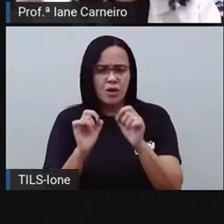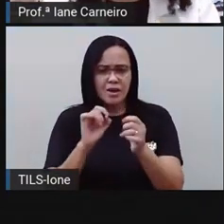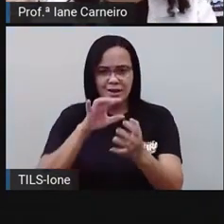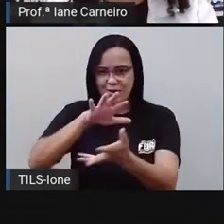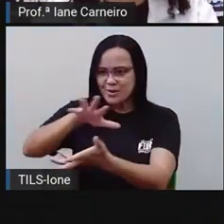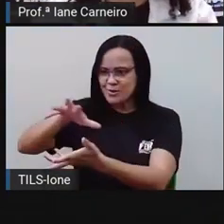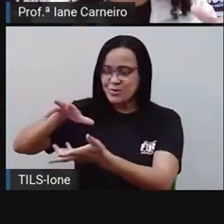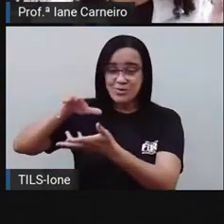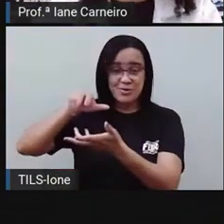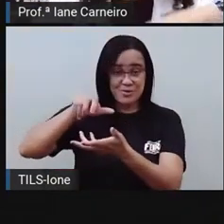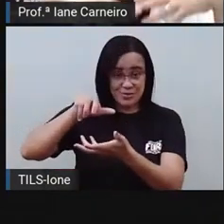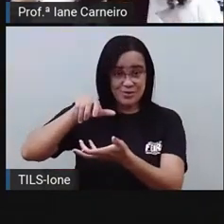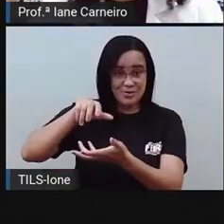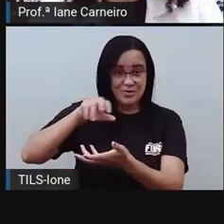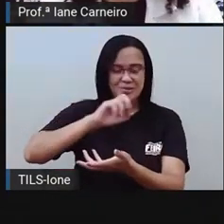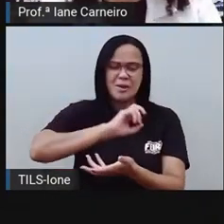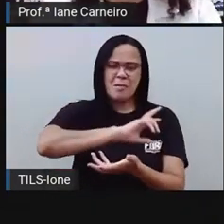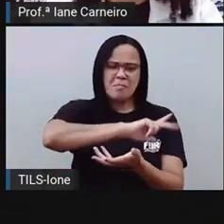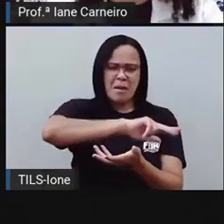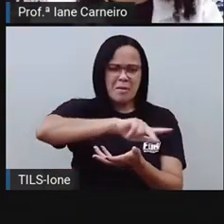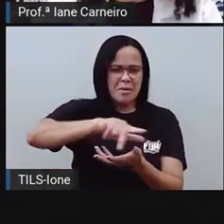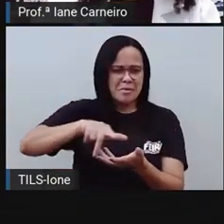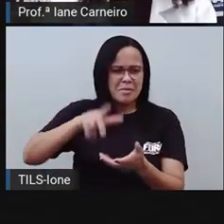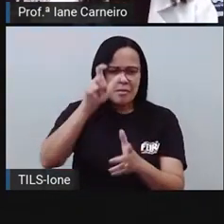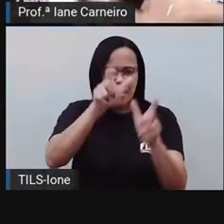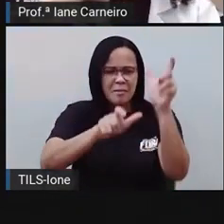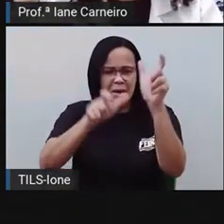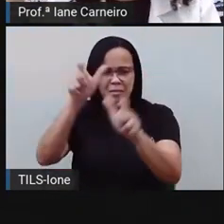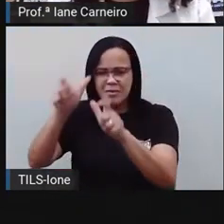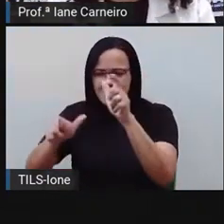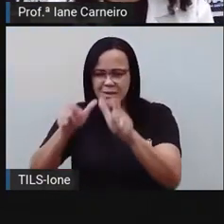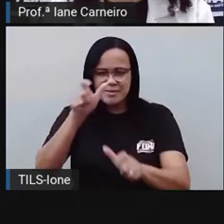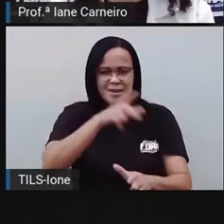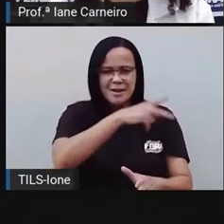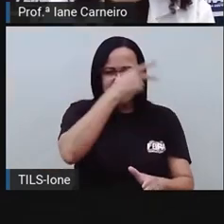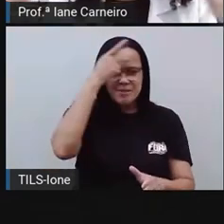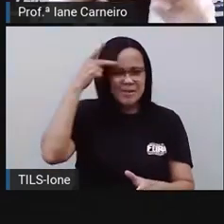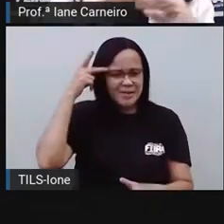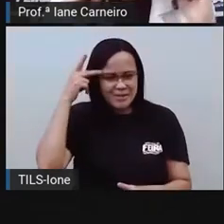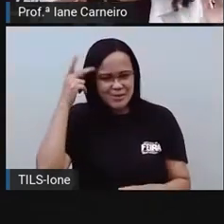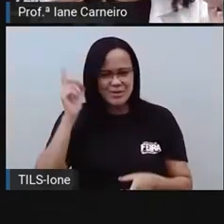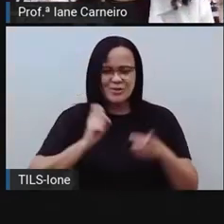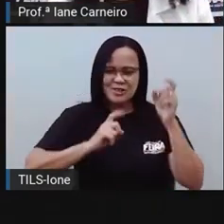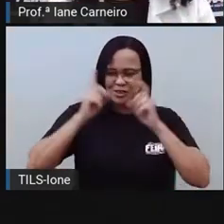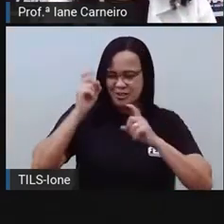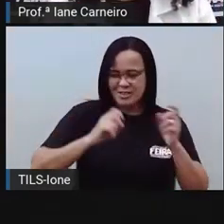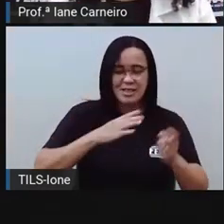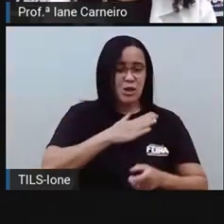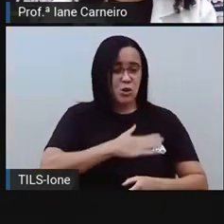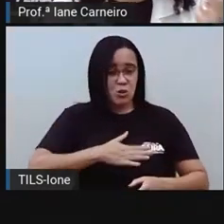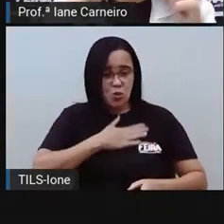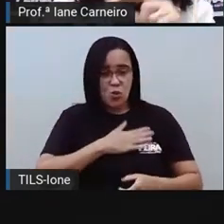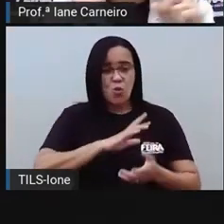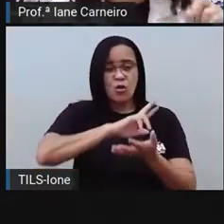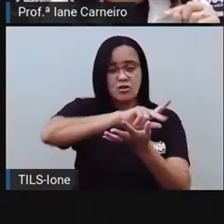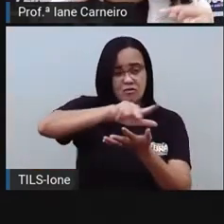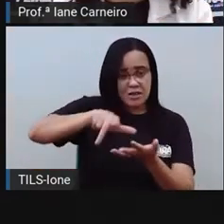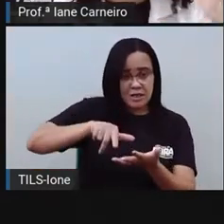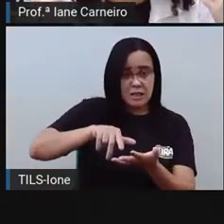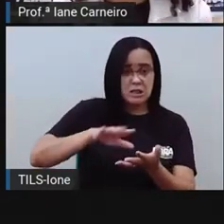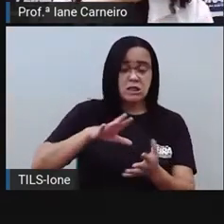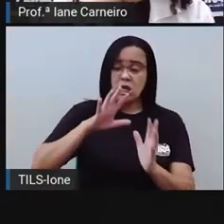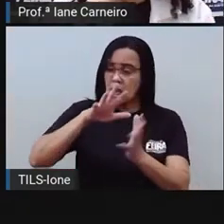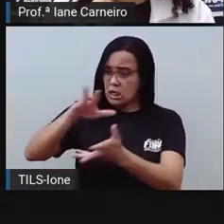pessoas diferentes, com jeitos diferentes, gostos diferentes. E esse mundinho da história não é